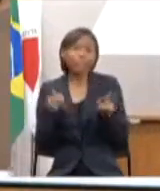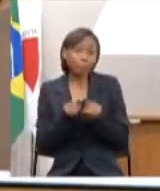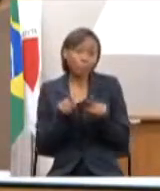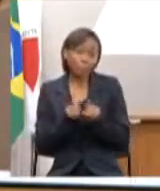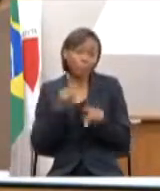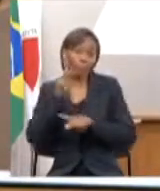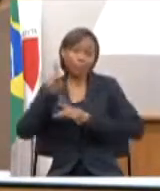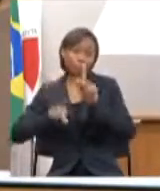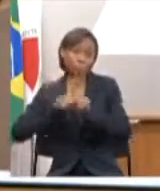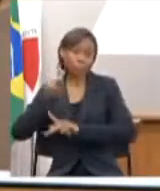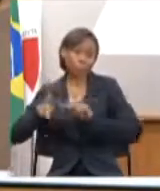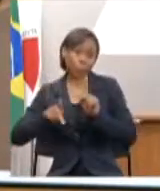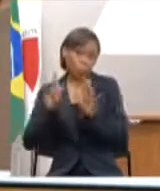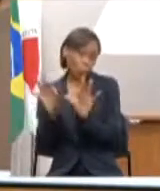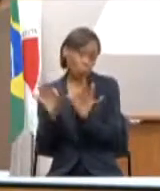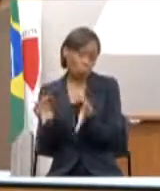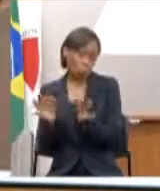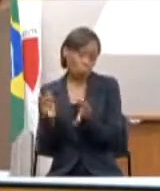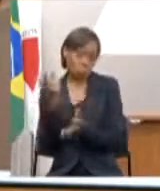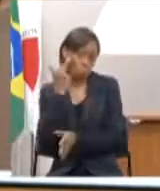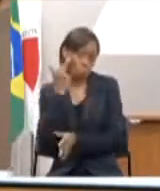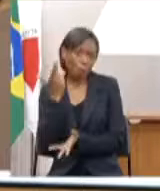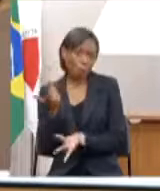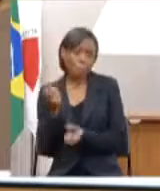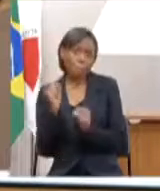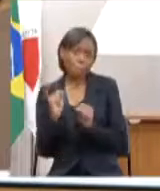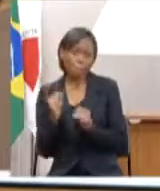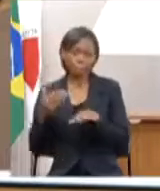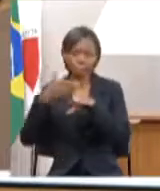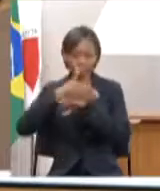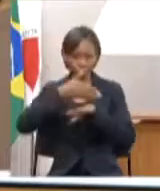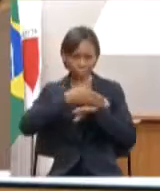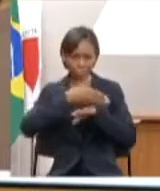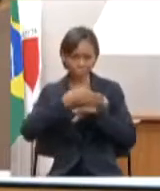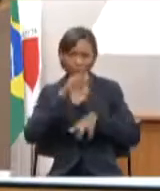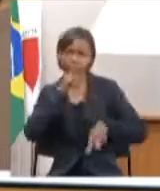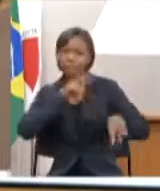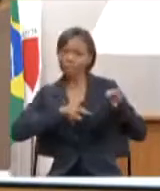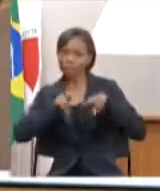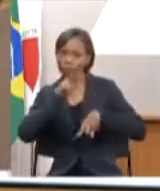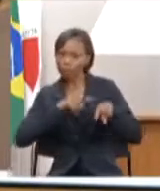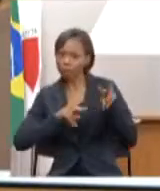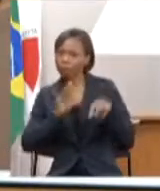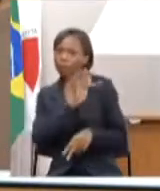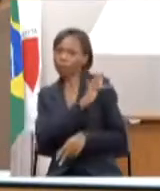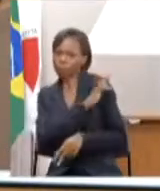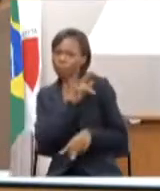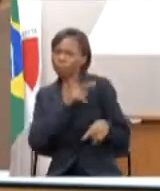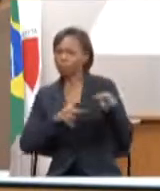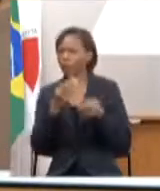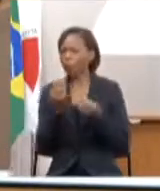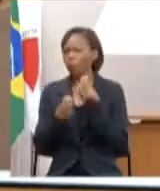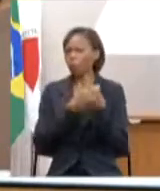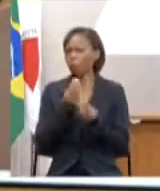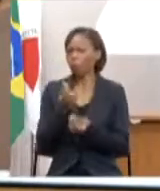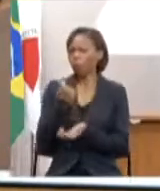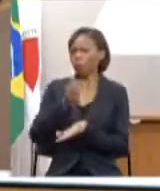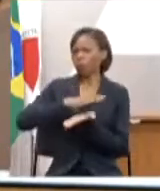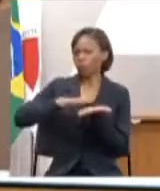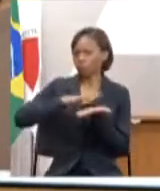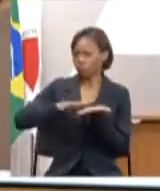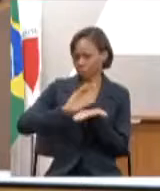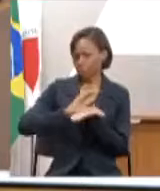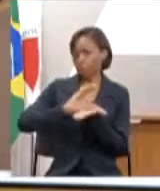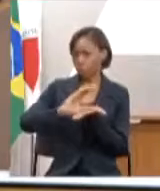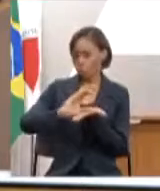pessoas, pelos cidadãos comuns que vão poder acessar e avaliar como está sendo feito, como está sendo empregado os